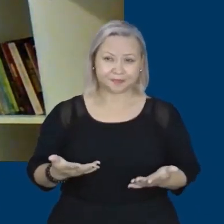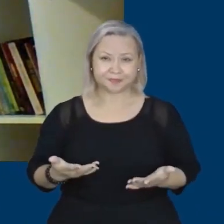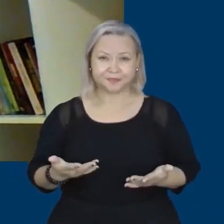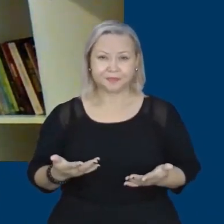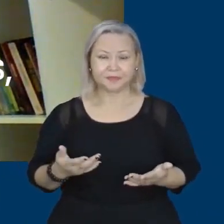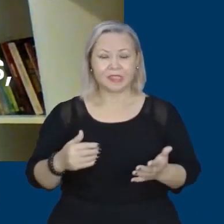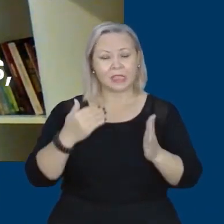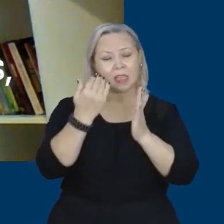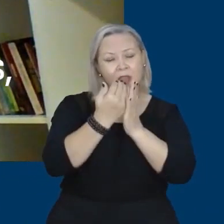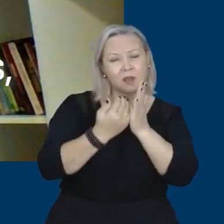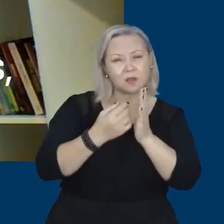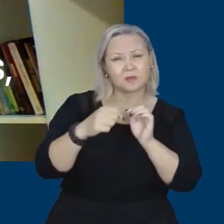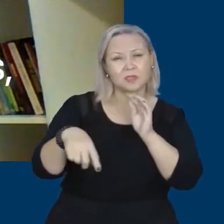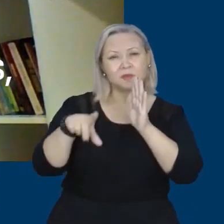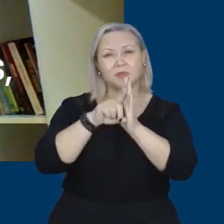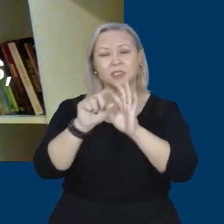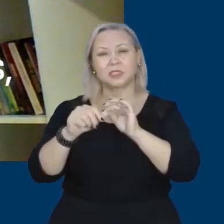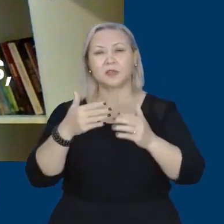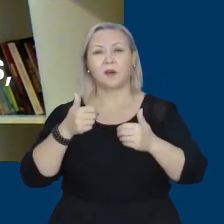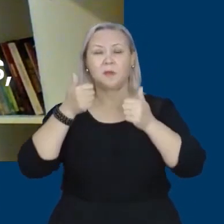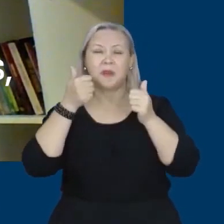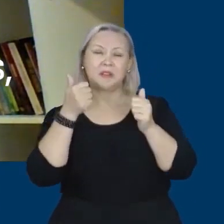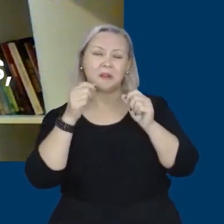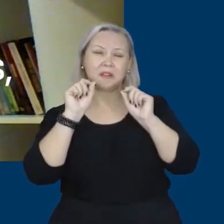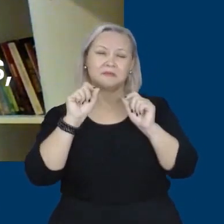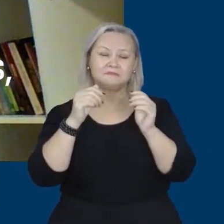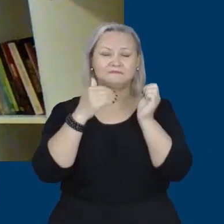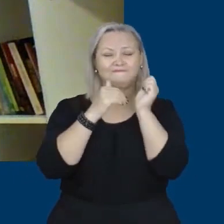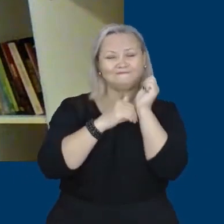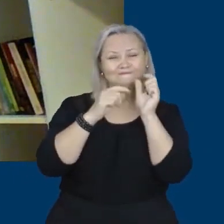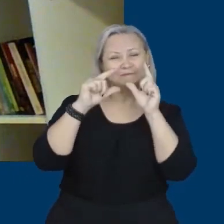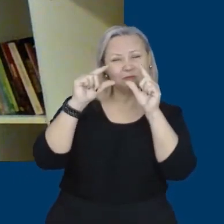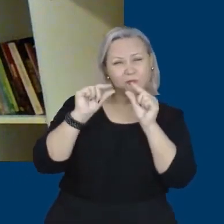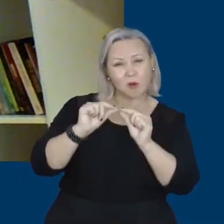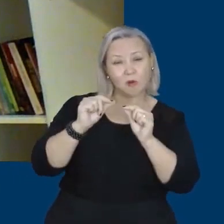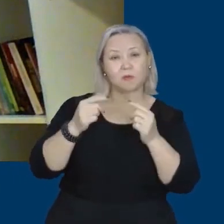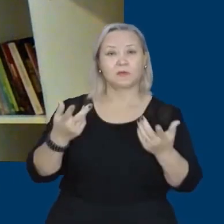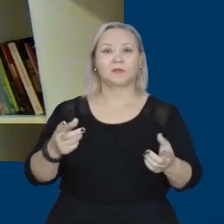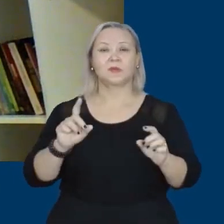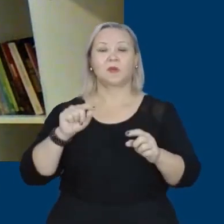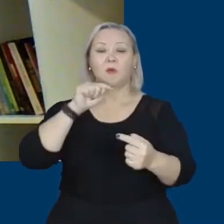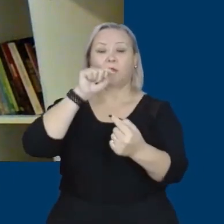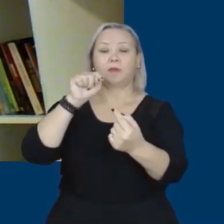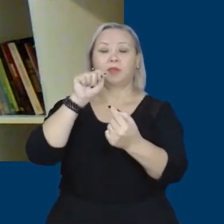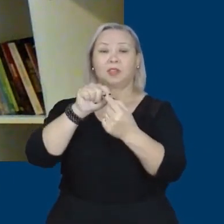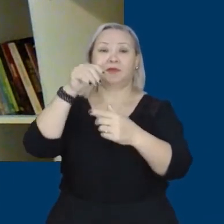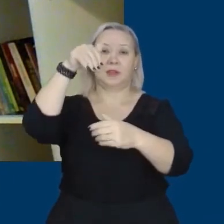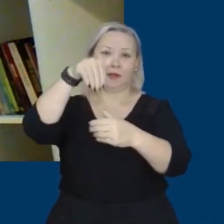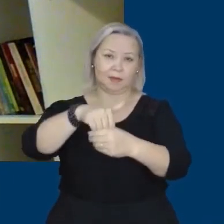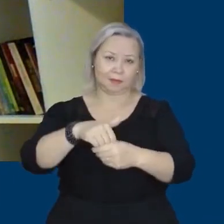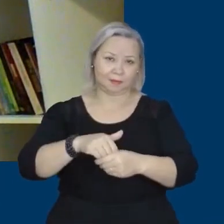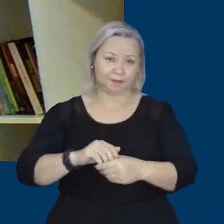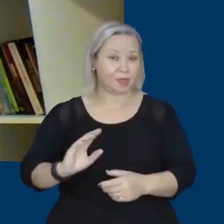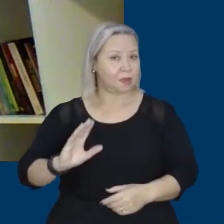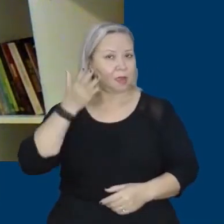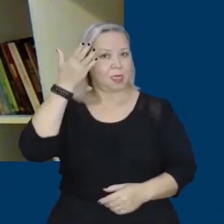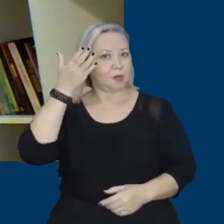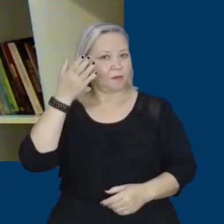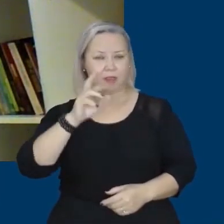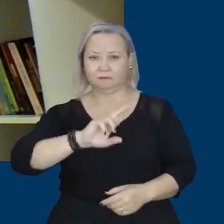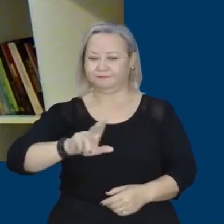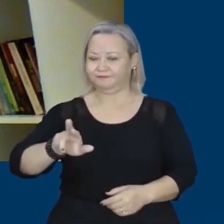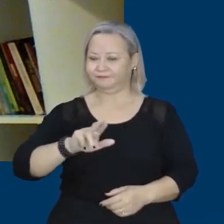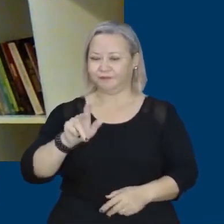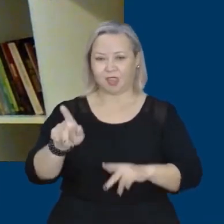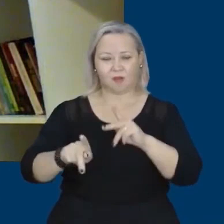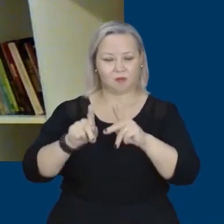apenas para melhorar discretamente alguns índices divisando a eleição, não vão resolver o problema do povo brasileiro. Nós precisamos mudar a rota da política